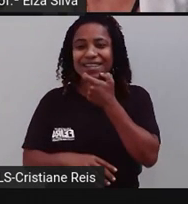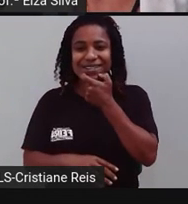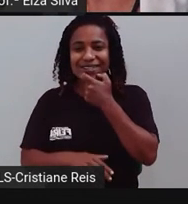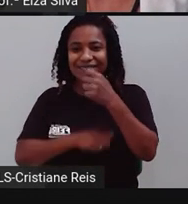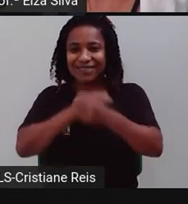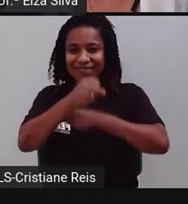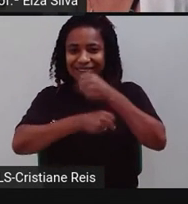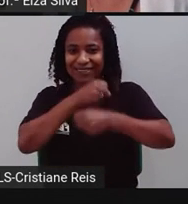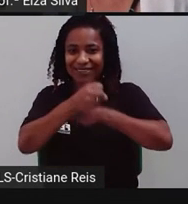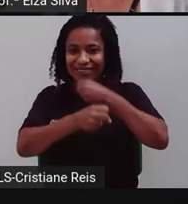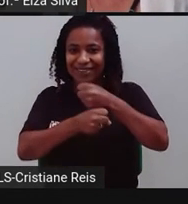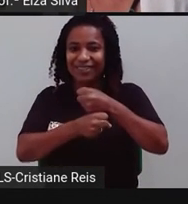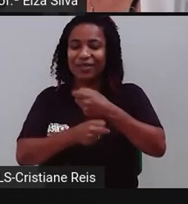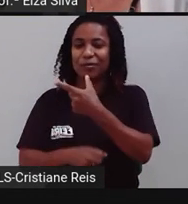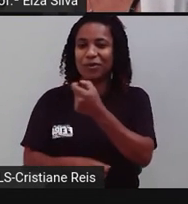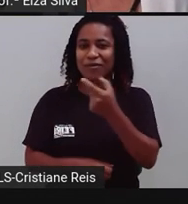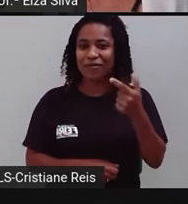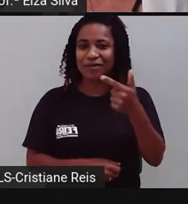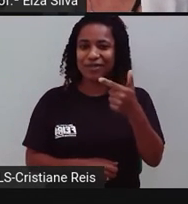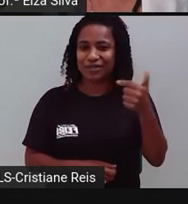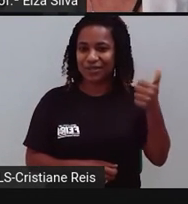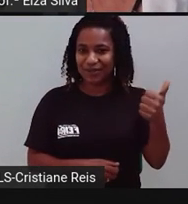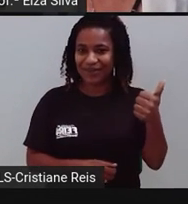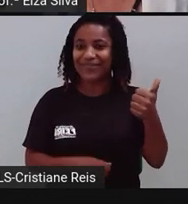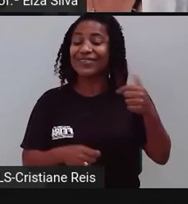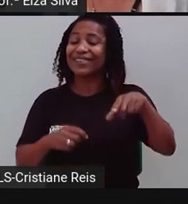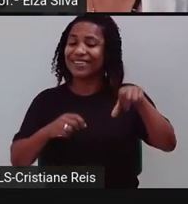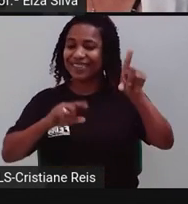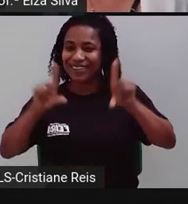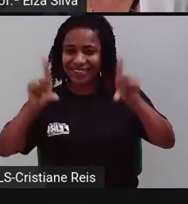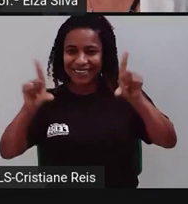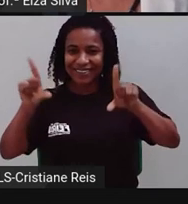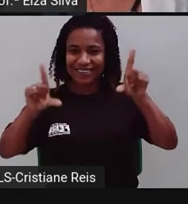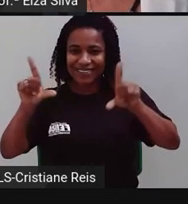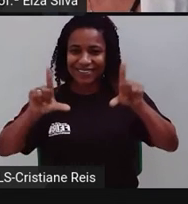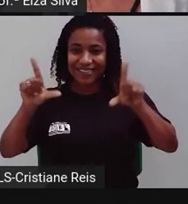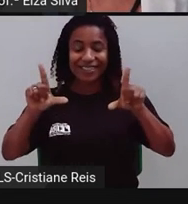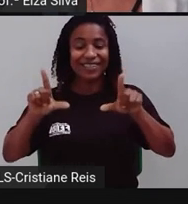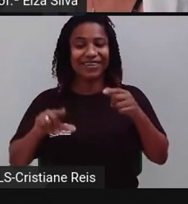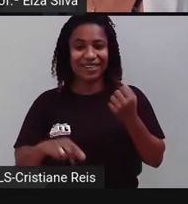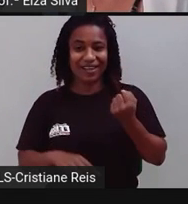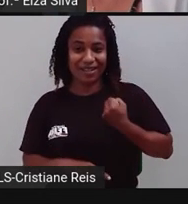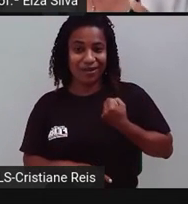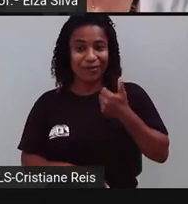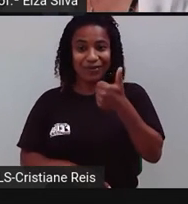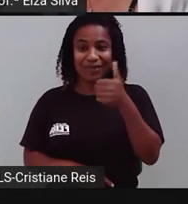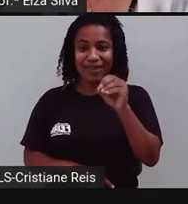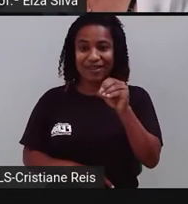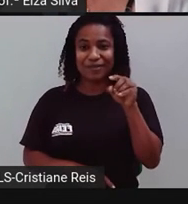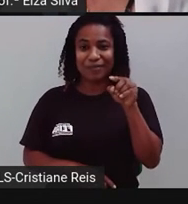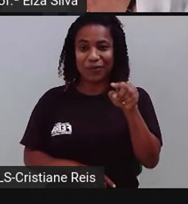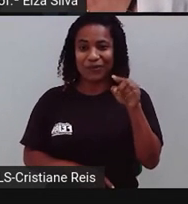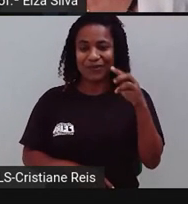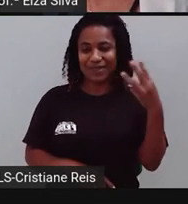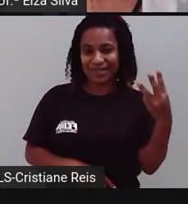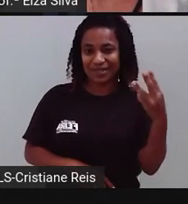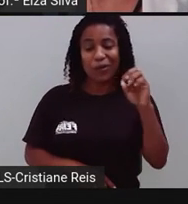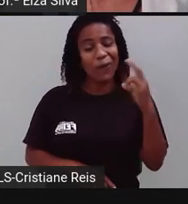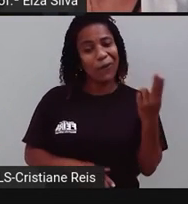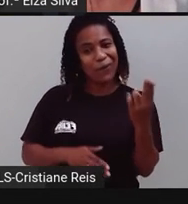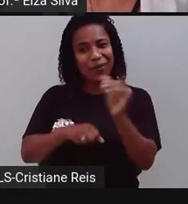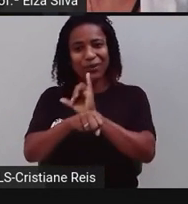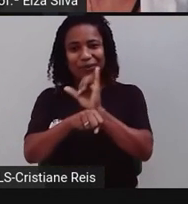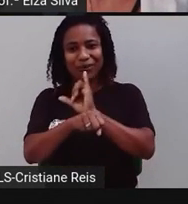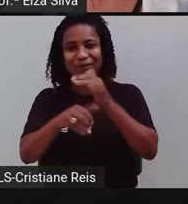o ano letivo 2021 No canal da TV Subaé 10.3 Ou no canal da Seduc no